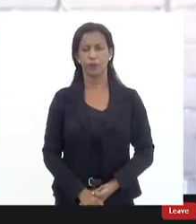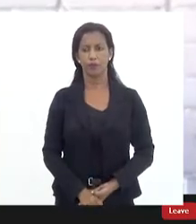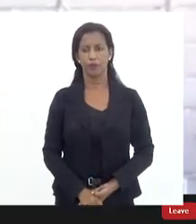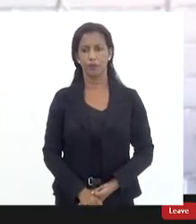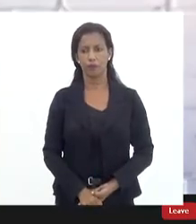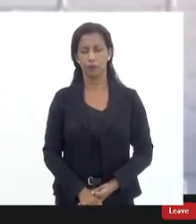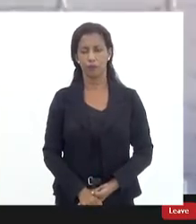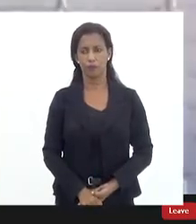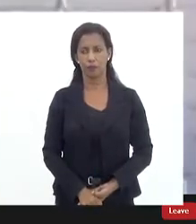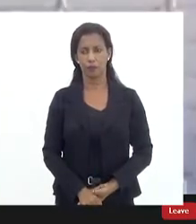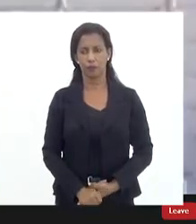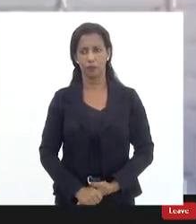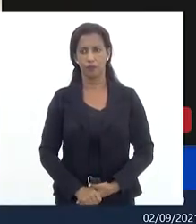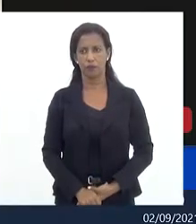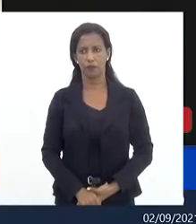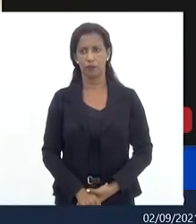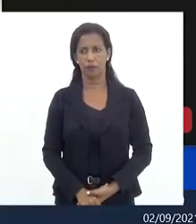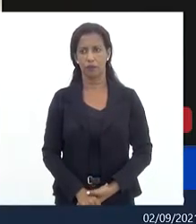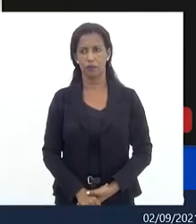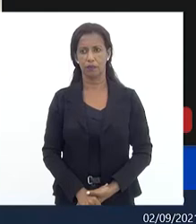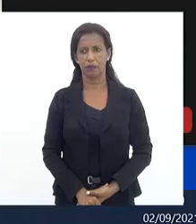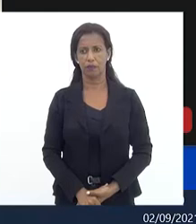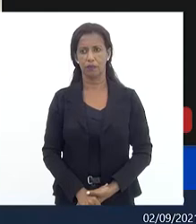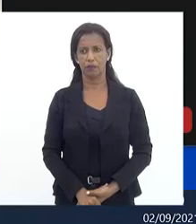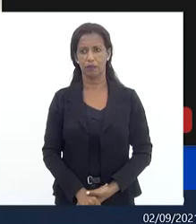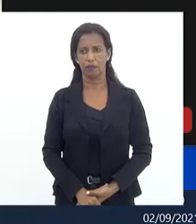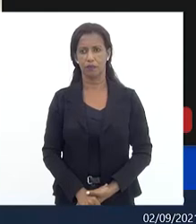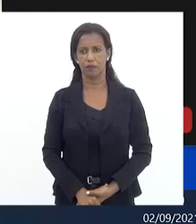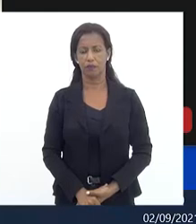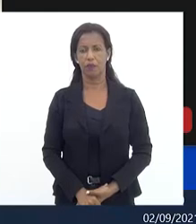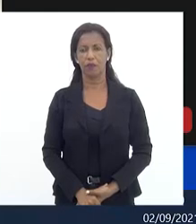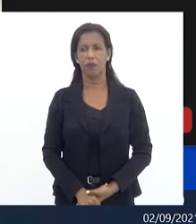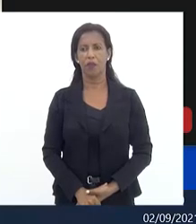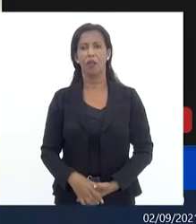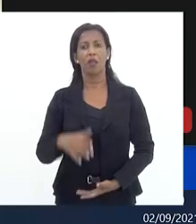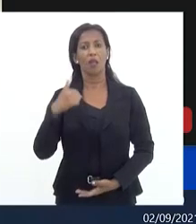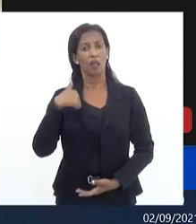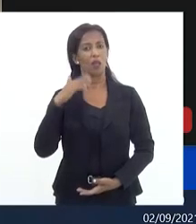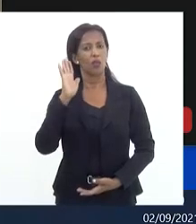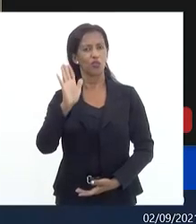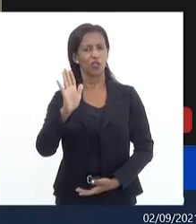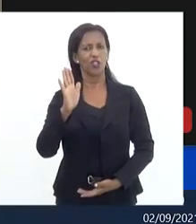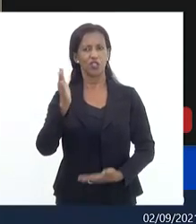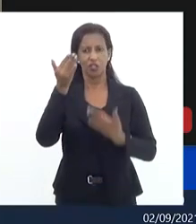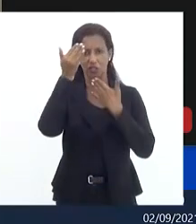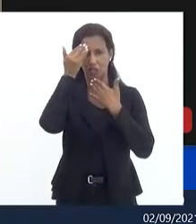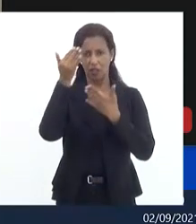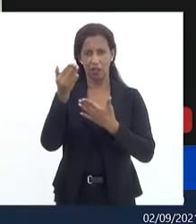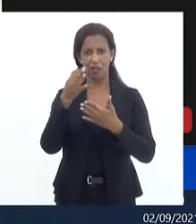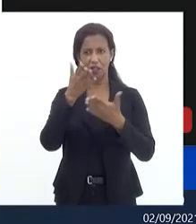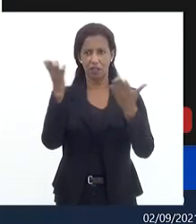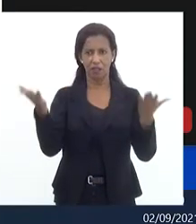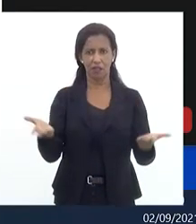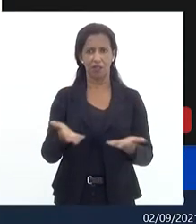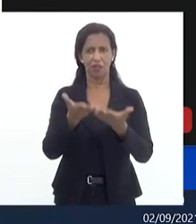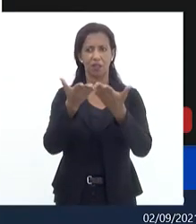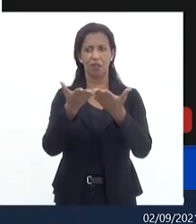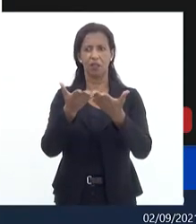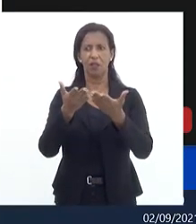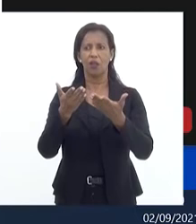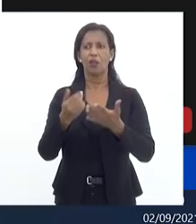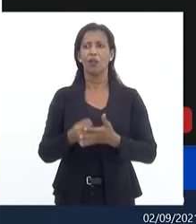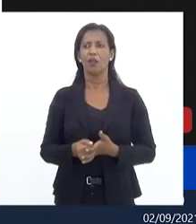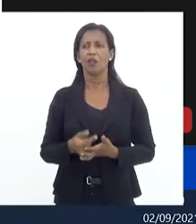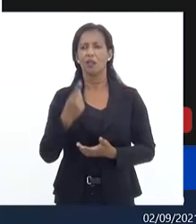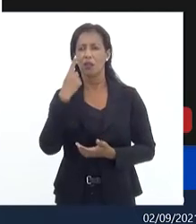eu já tinha elogiado aí os nossos convidados doutor Fábio doutor Reinaldo eu vi depois aí que